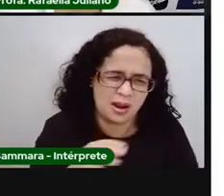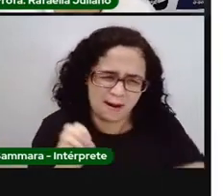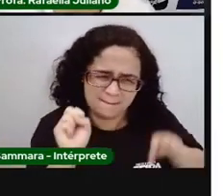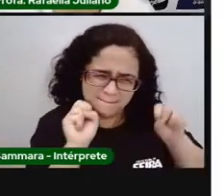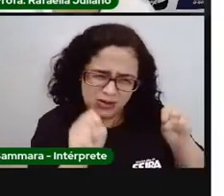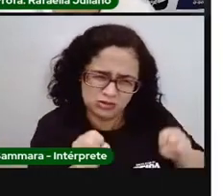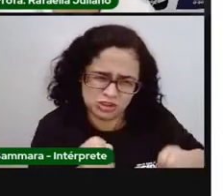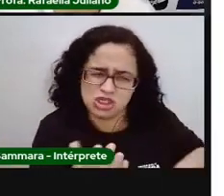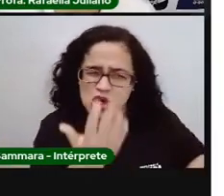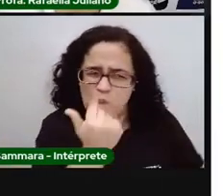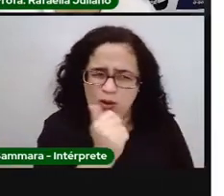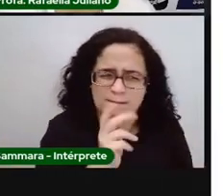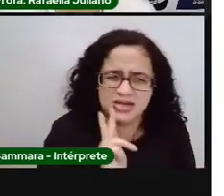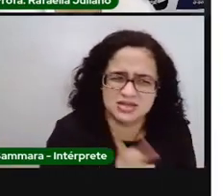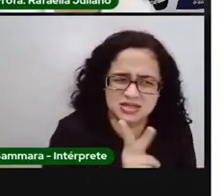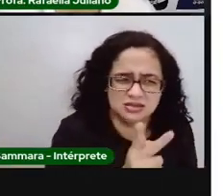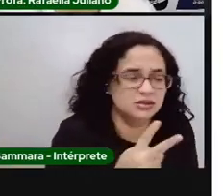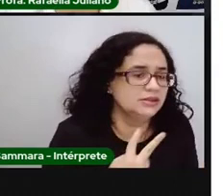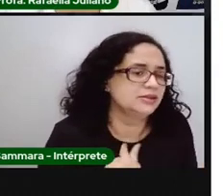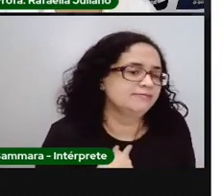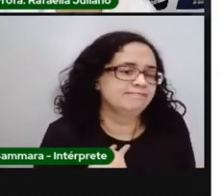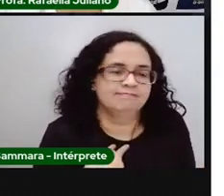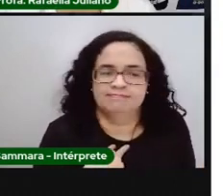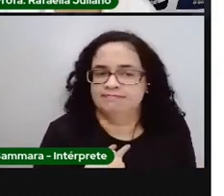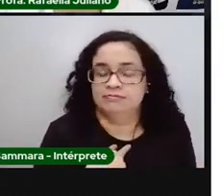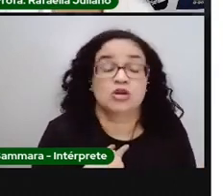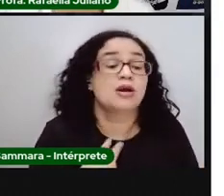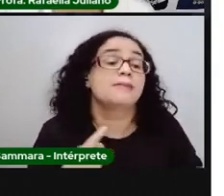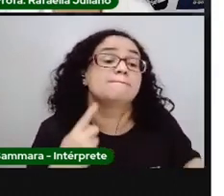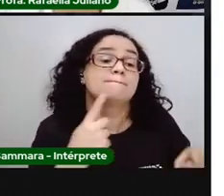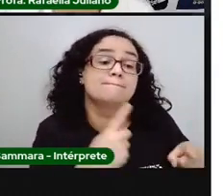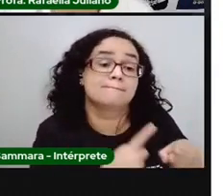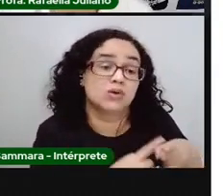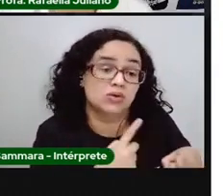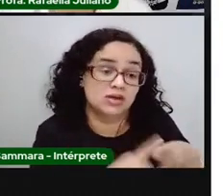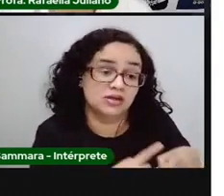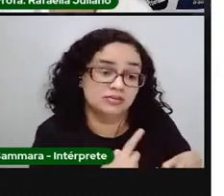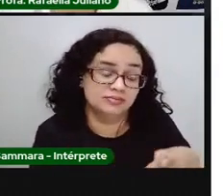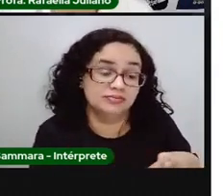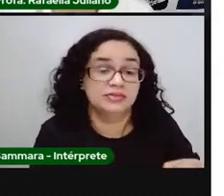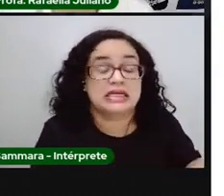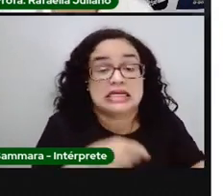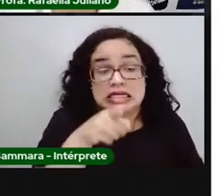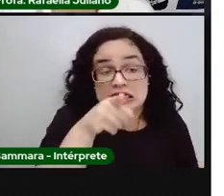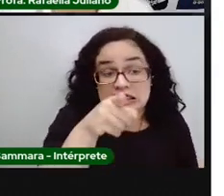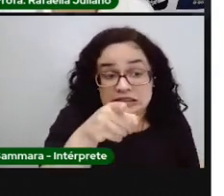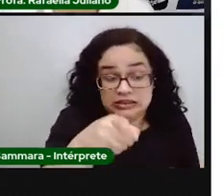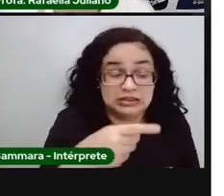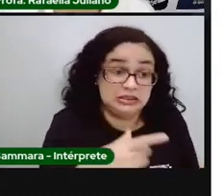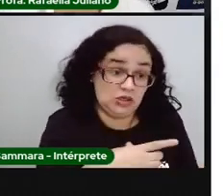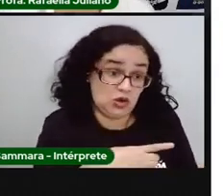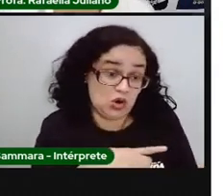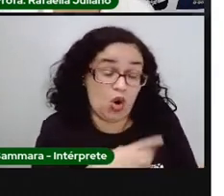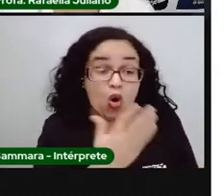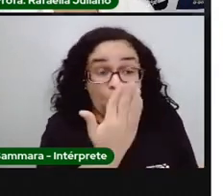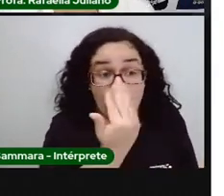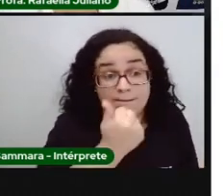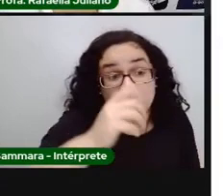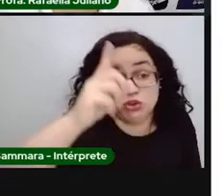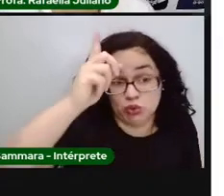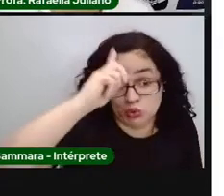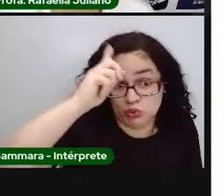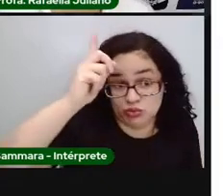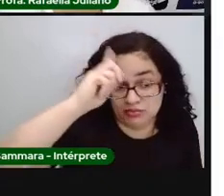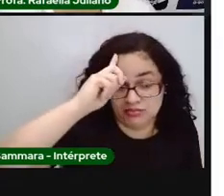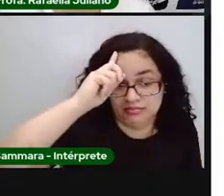sempre? Não posso. Por quê? Porque esses alimentos consumidos em excesso, eles